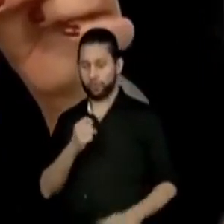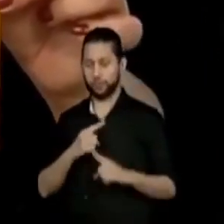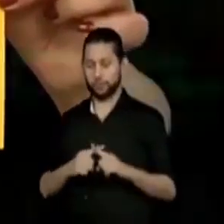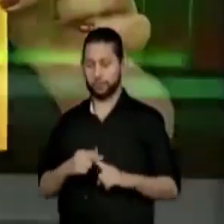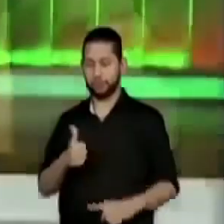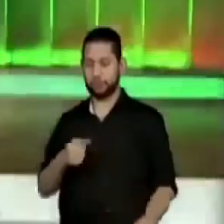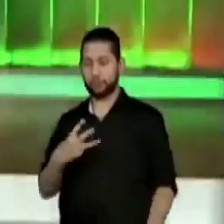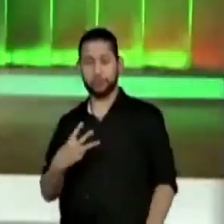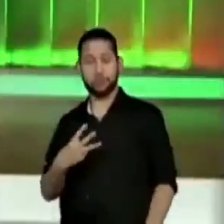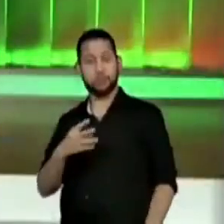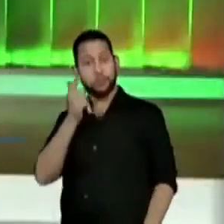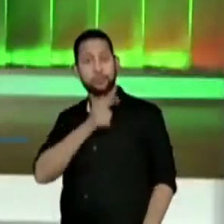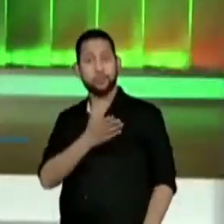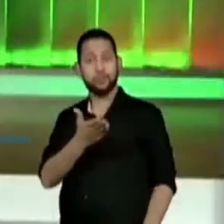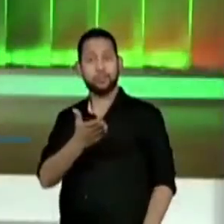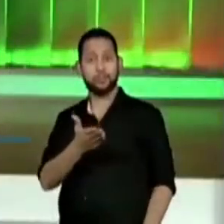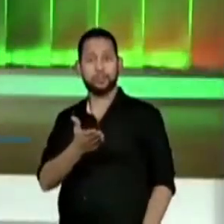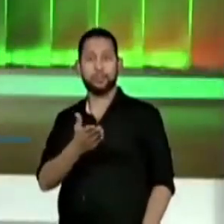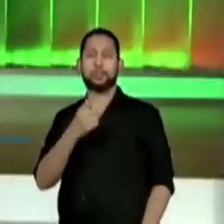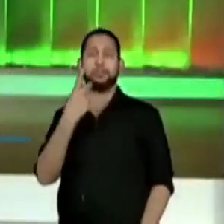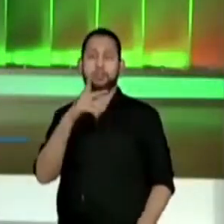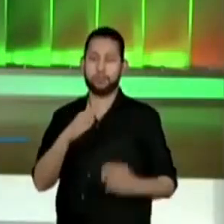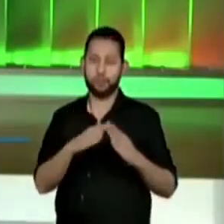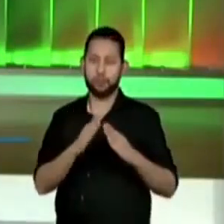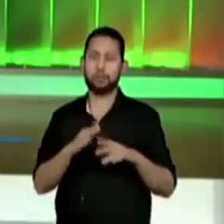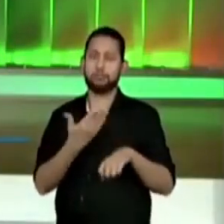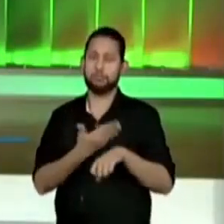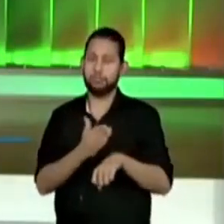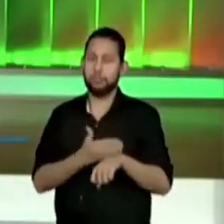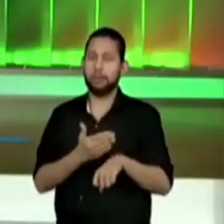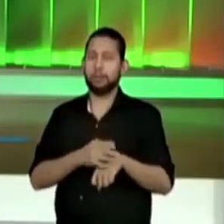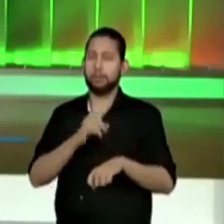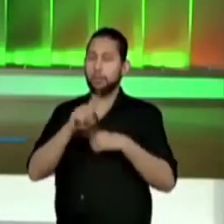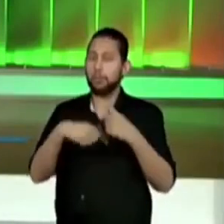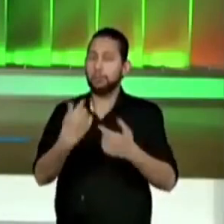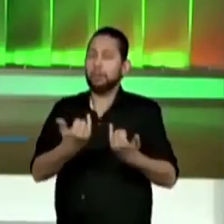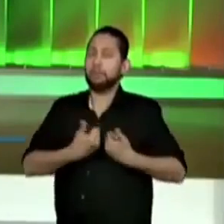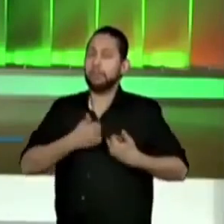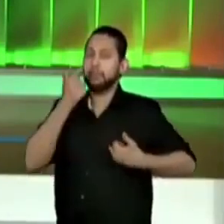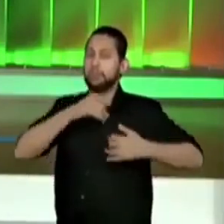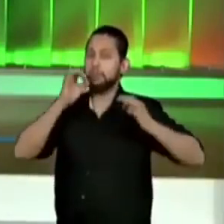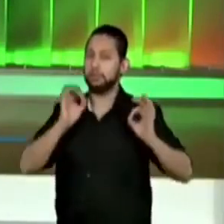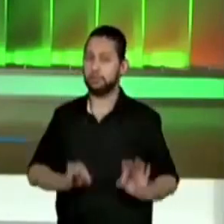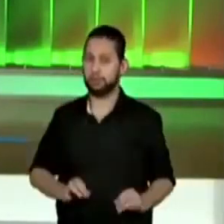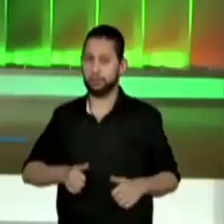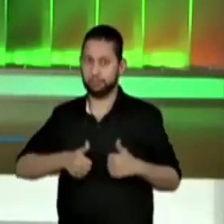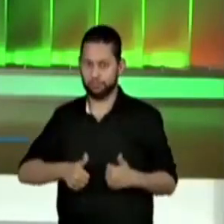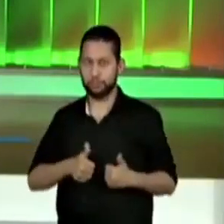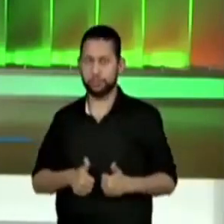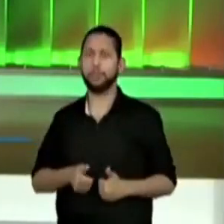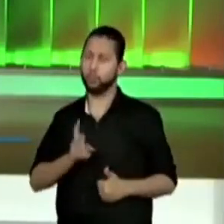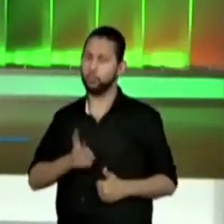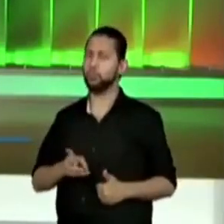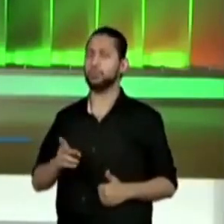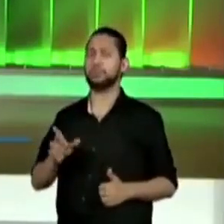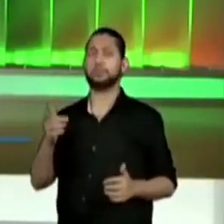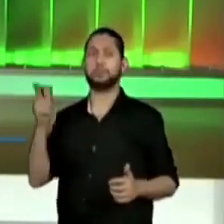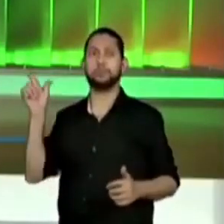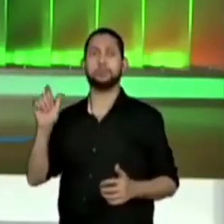Ok? Você em casa faz depois dessa experiência e me conta se deu certo. Certo? Vamos continuar.